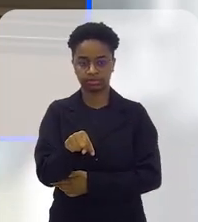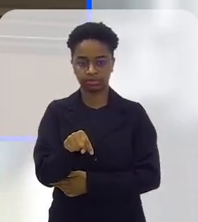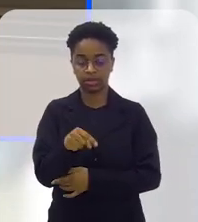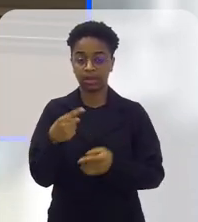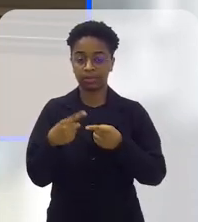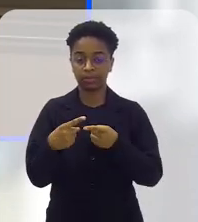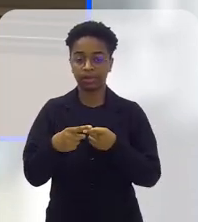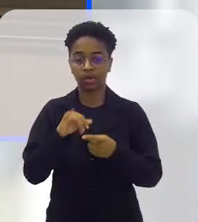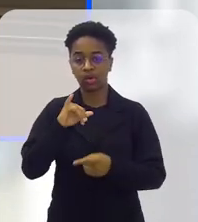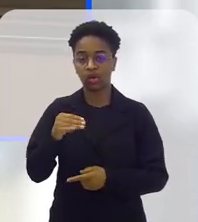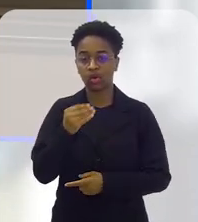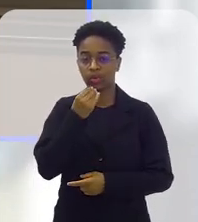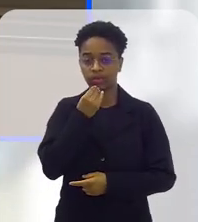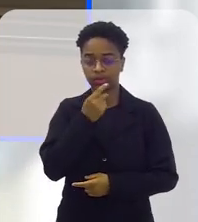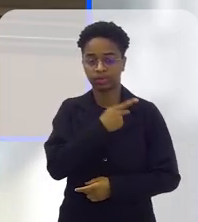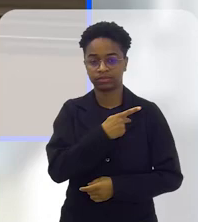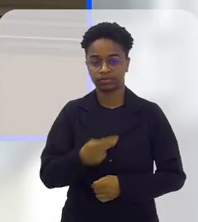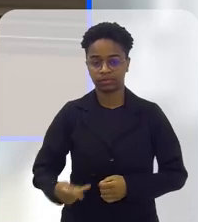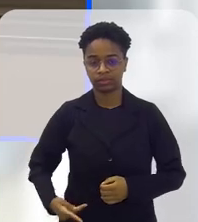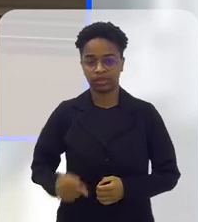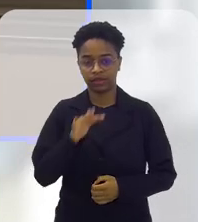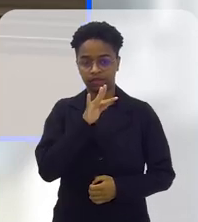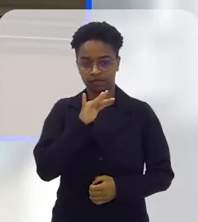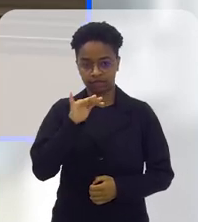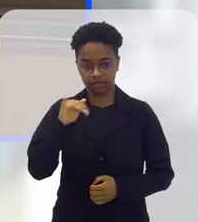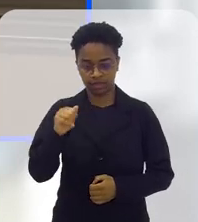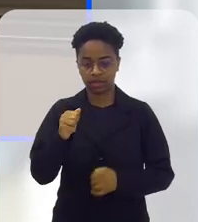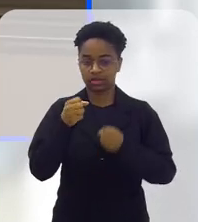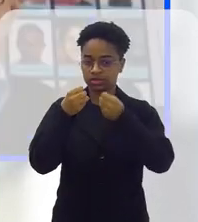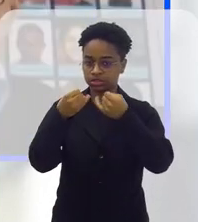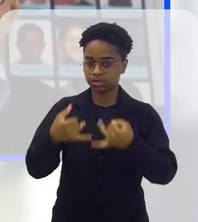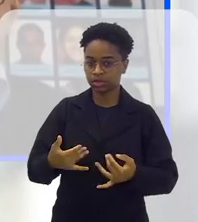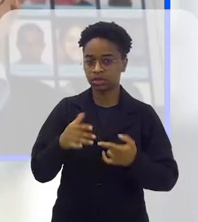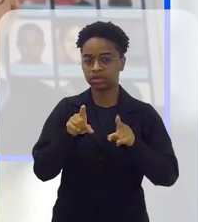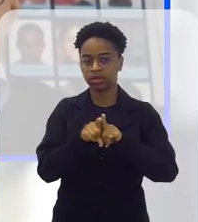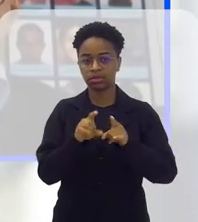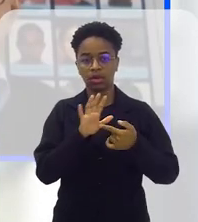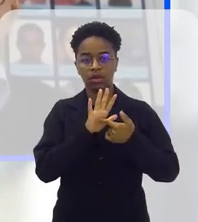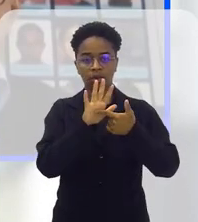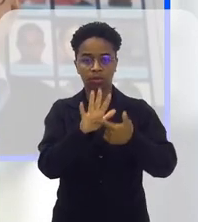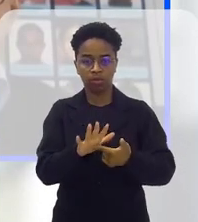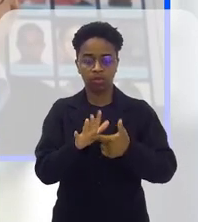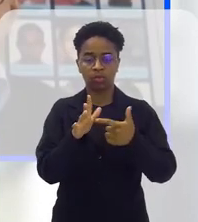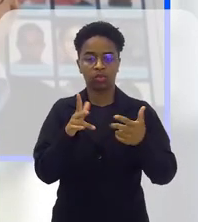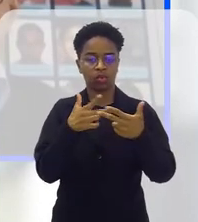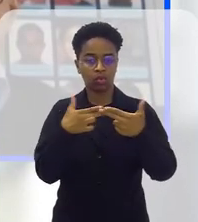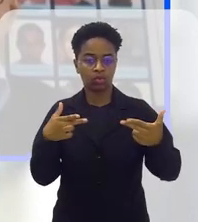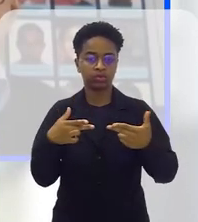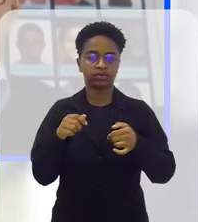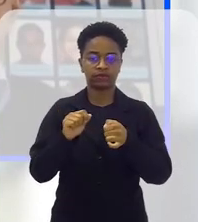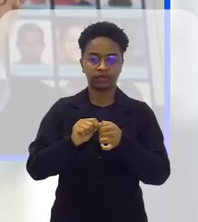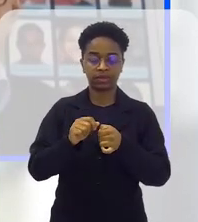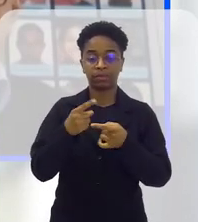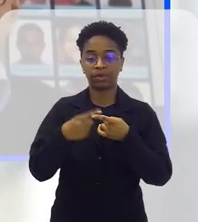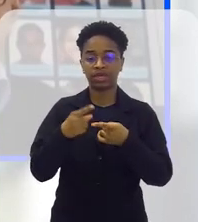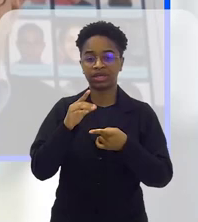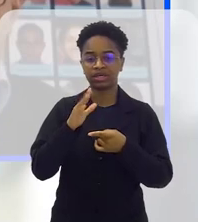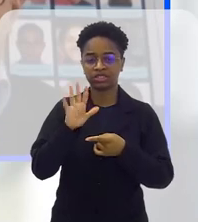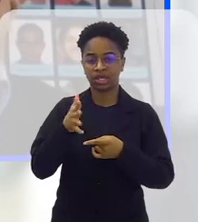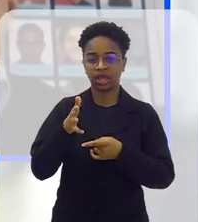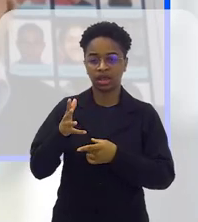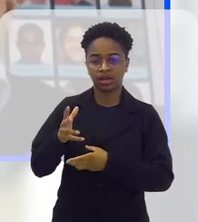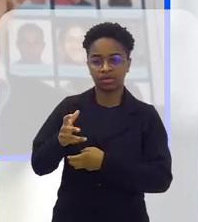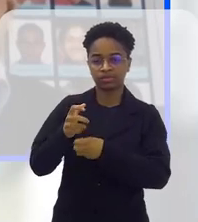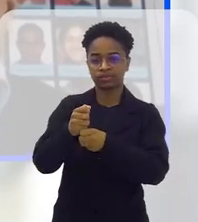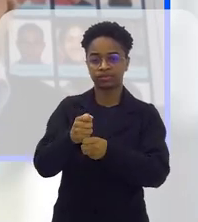aqui, realizado, né? Essa oportunidade da nossa presidente da FIA estar esclarecendo e mostrando tudo que foi feito, né? Que ela vai